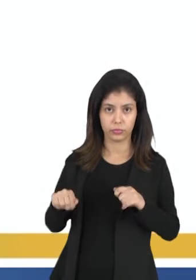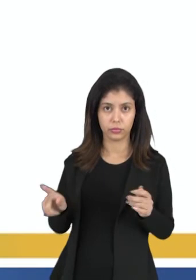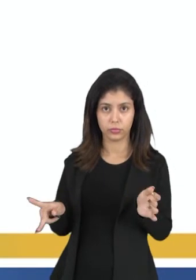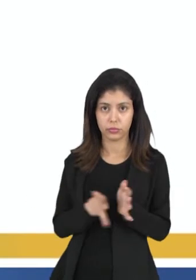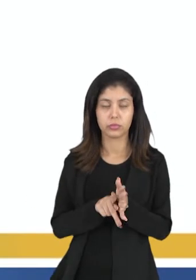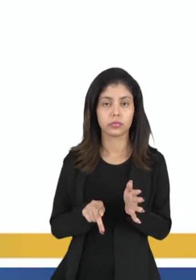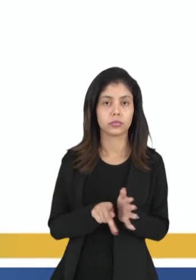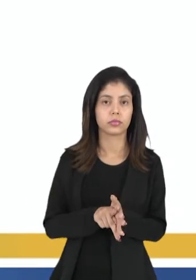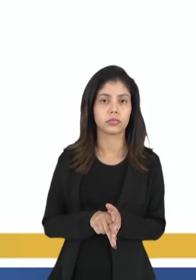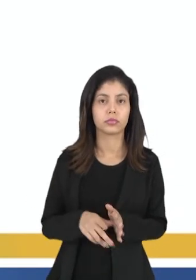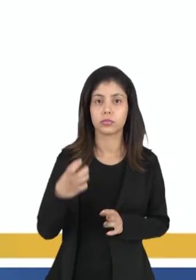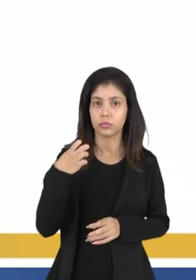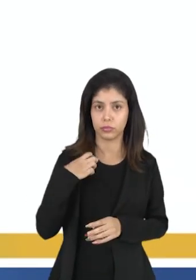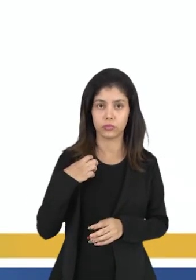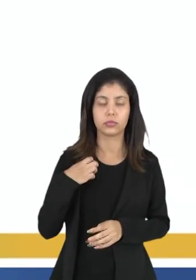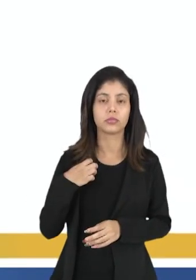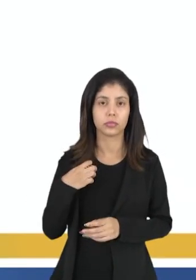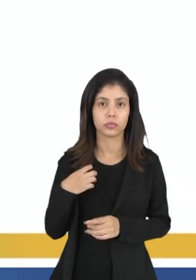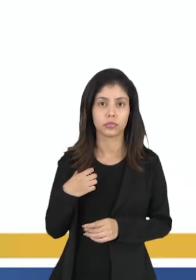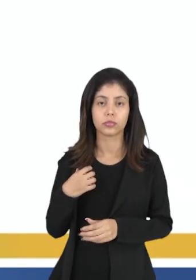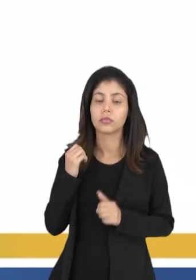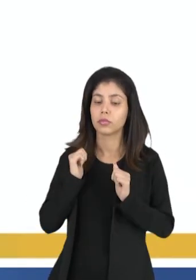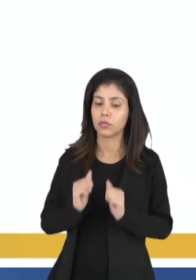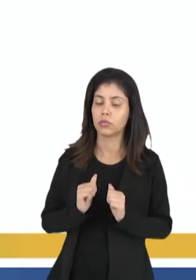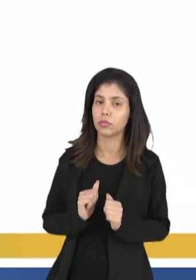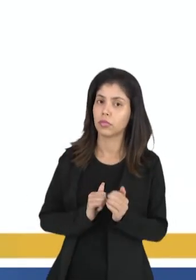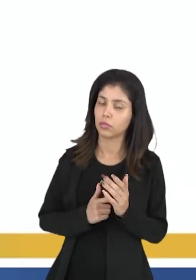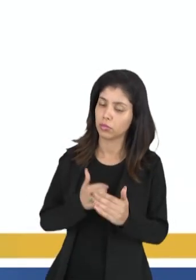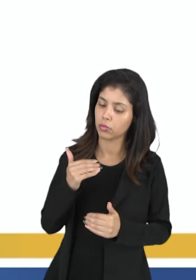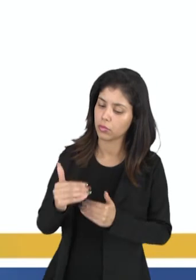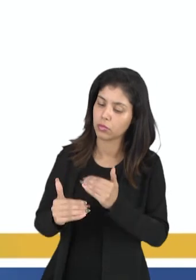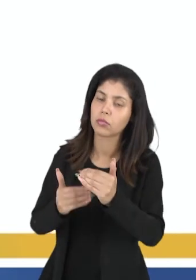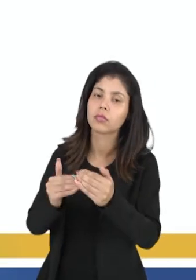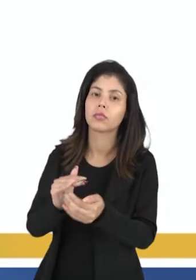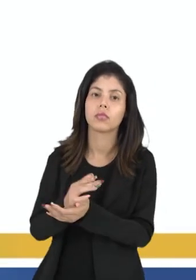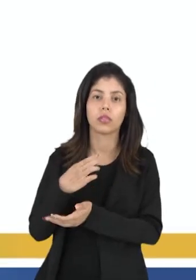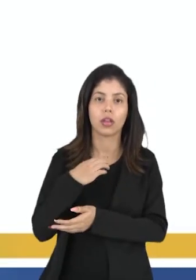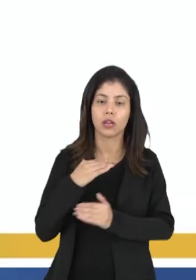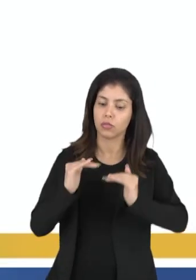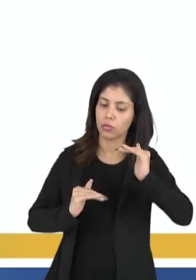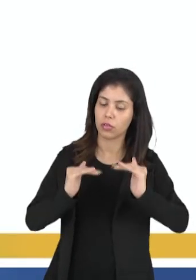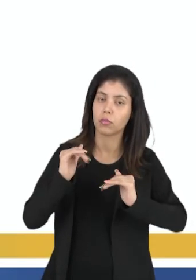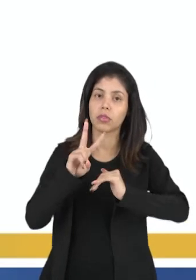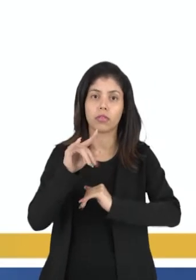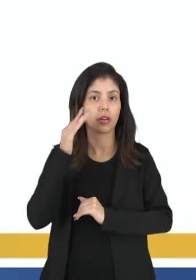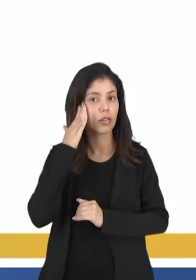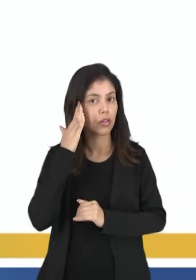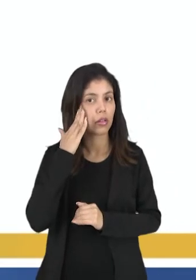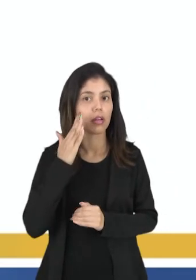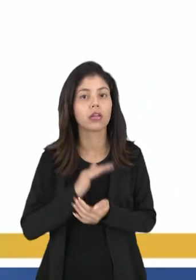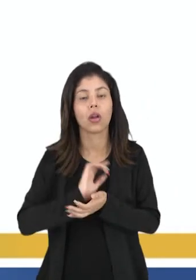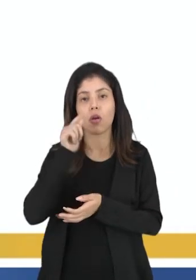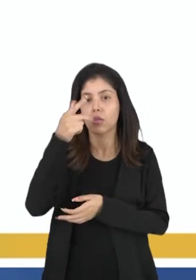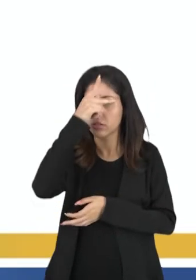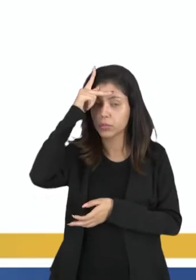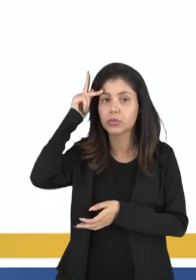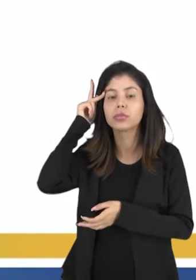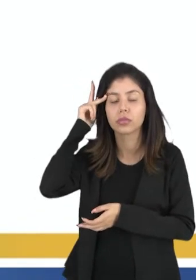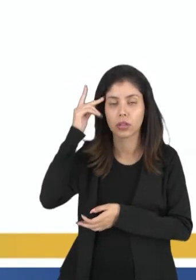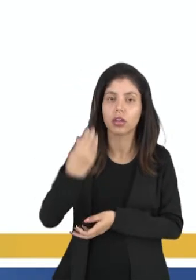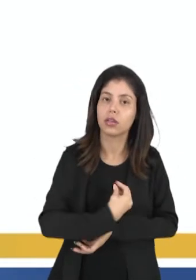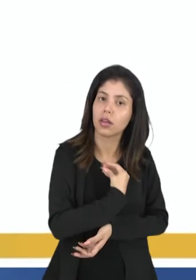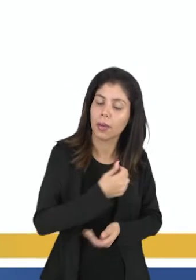exclusivamente da ética para ele poder caminhar, porque a ética é o equilíbrio, que ele vai entender que ele vive com outras pessoas,